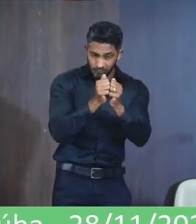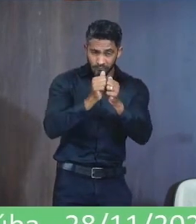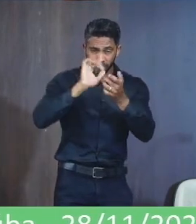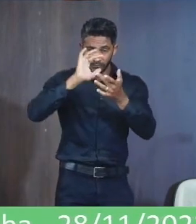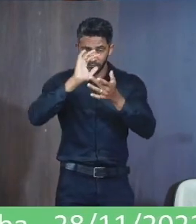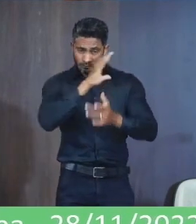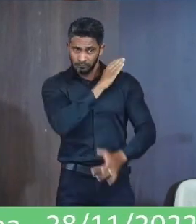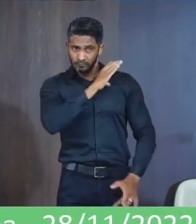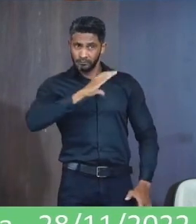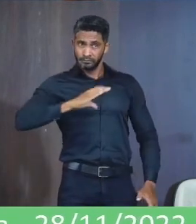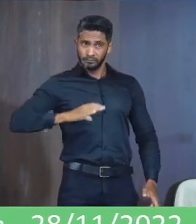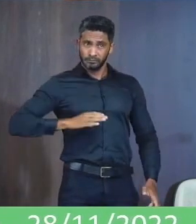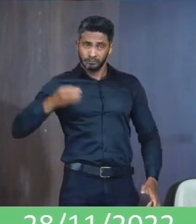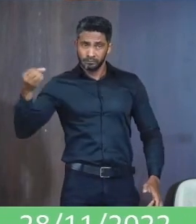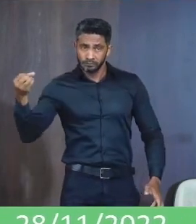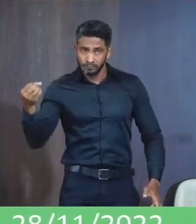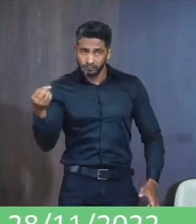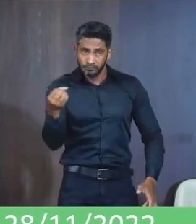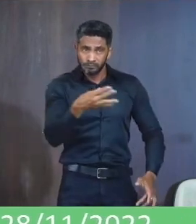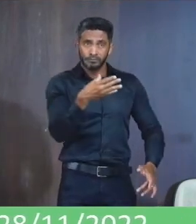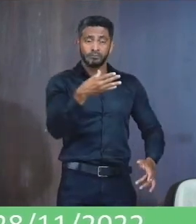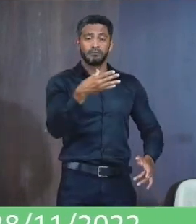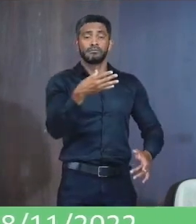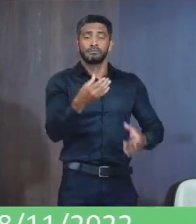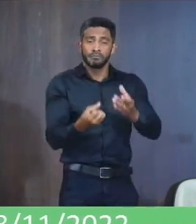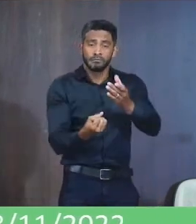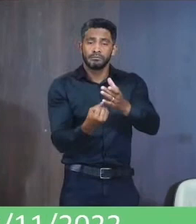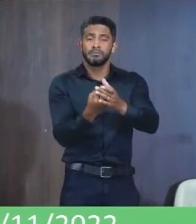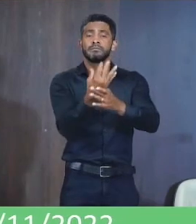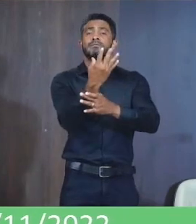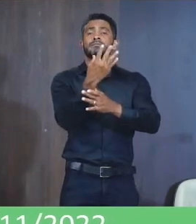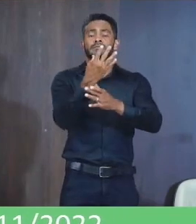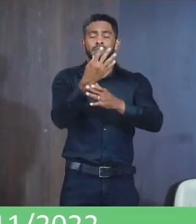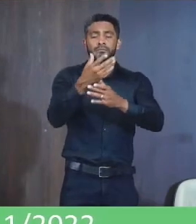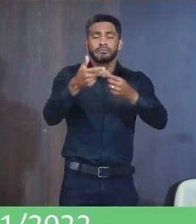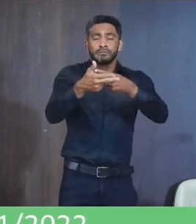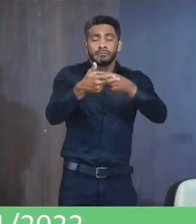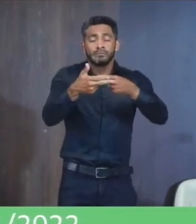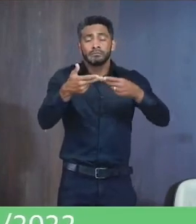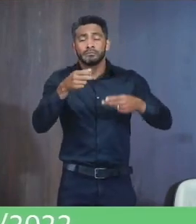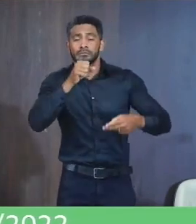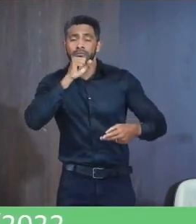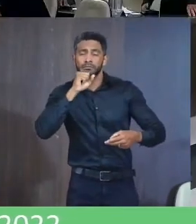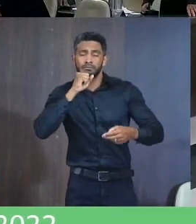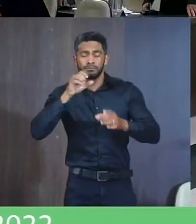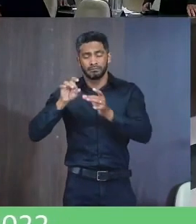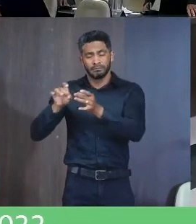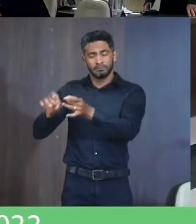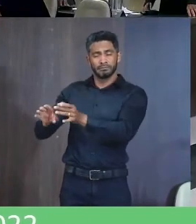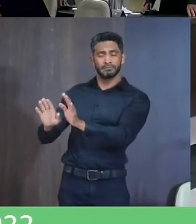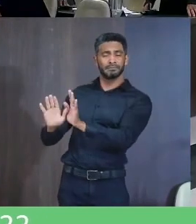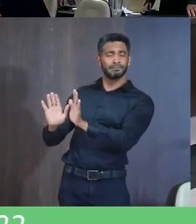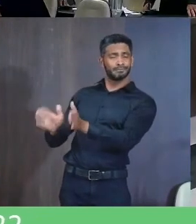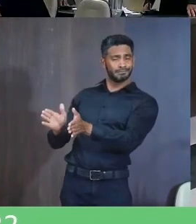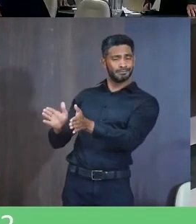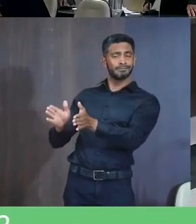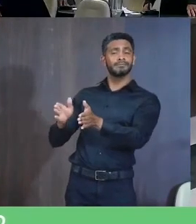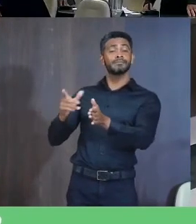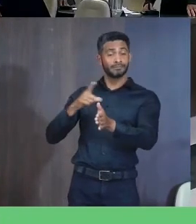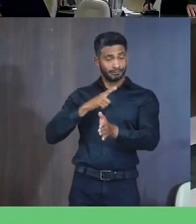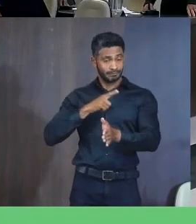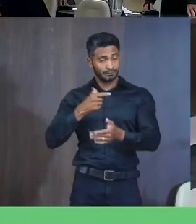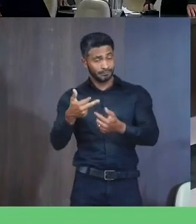As coisas antigas já passaram Eis que surgiram coisas novas Tudo isso provém de Deus